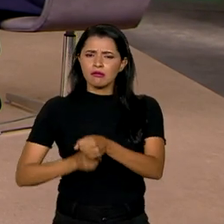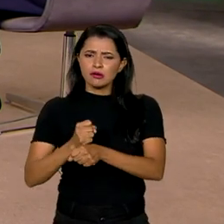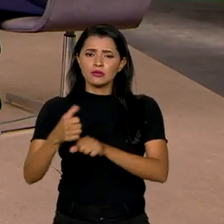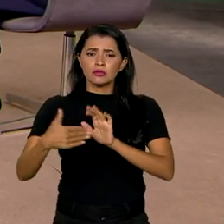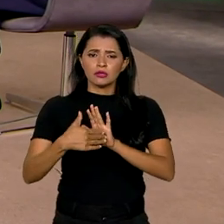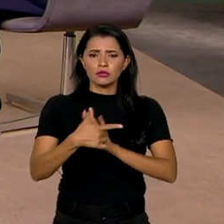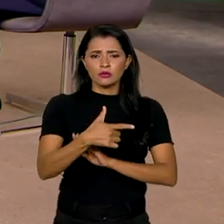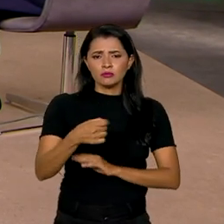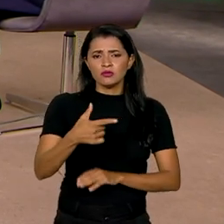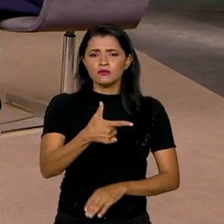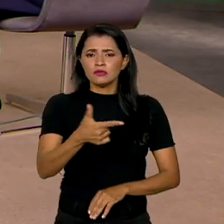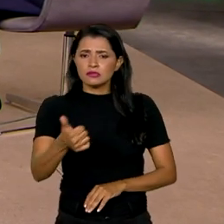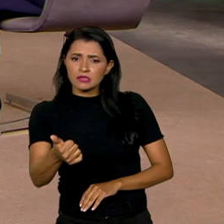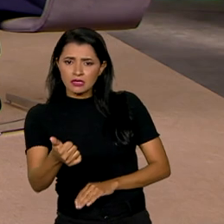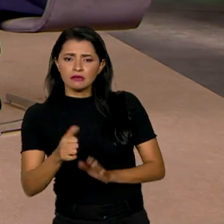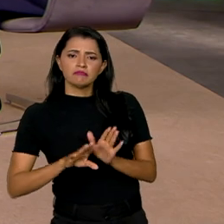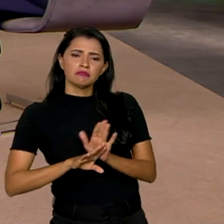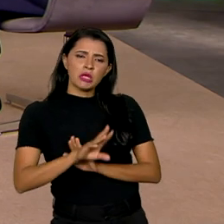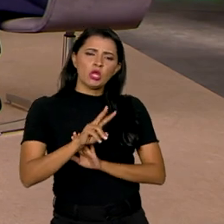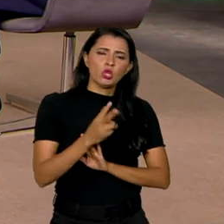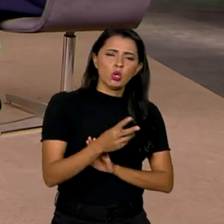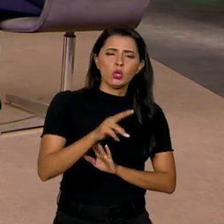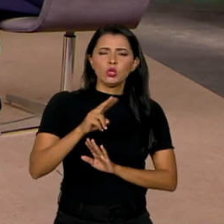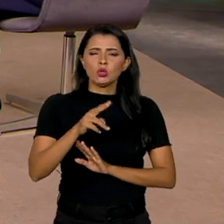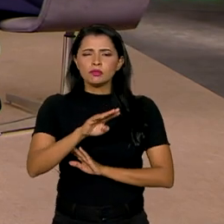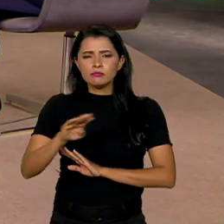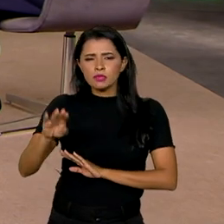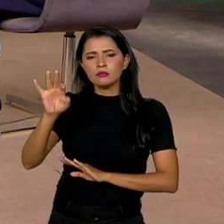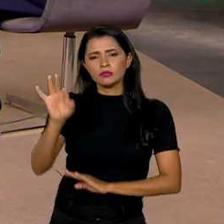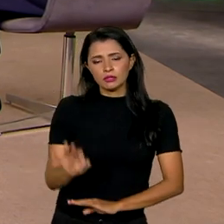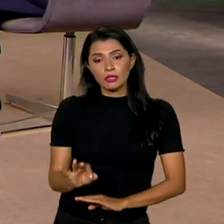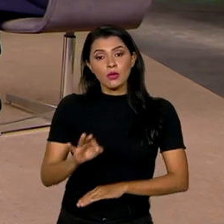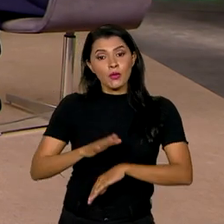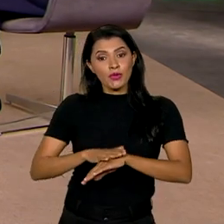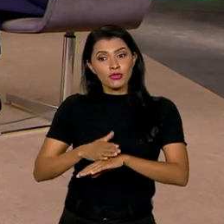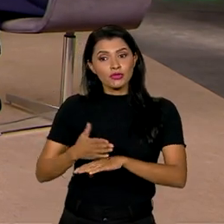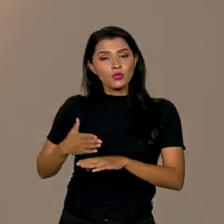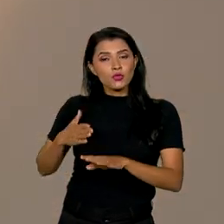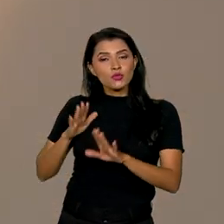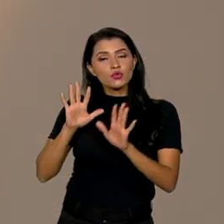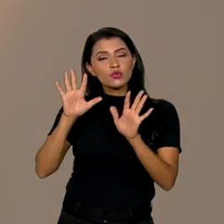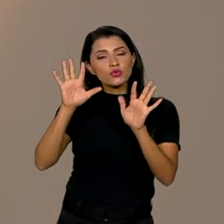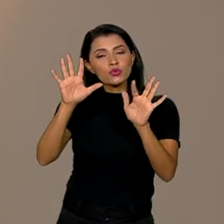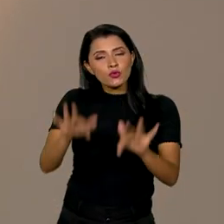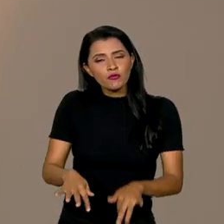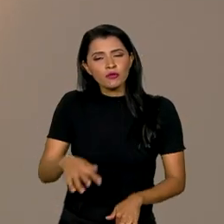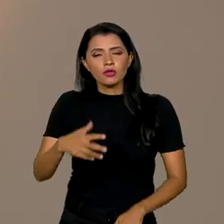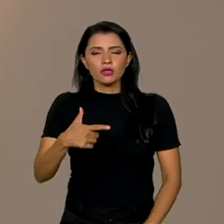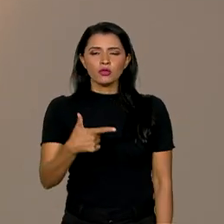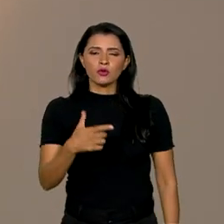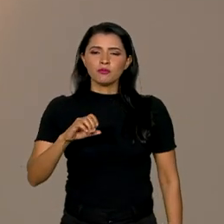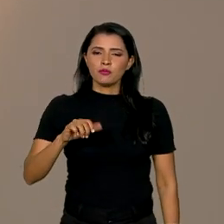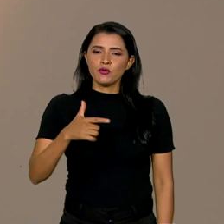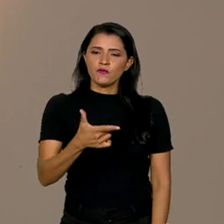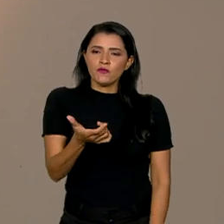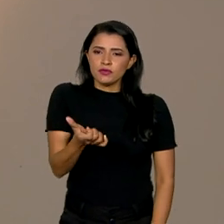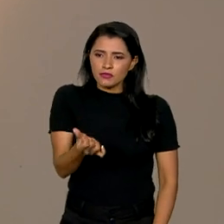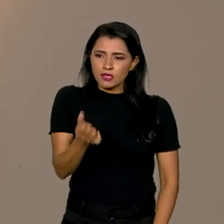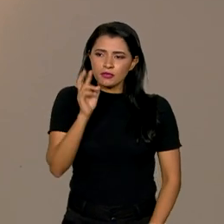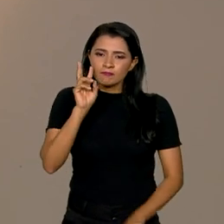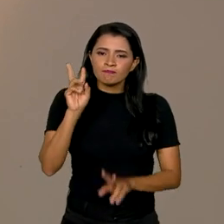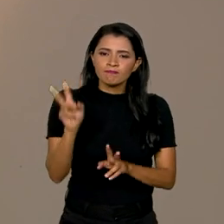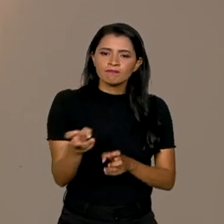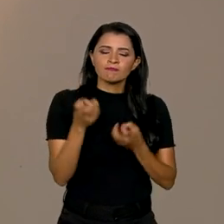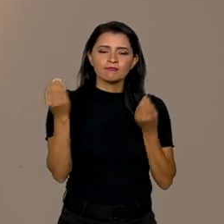2026, a economia cresça entre 2% a 2,5%, quando nós chegarmos no final de 2026, nós vamos ver